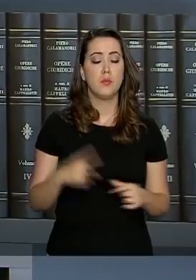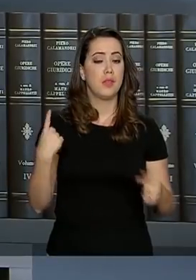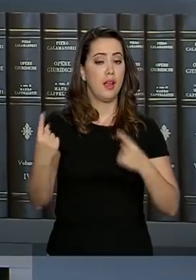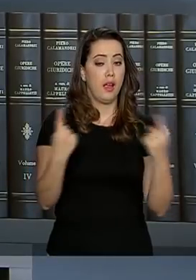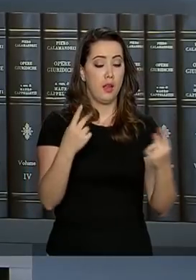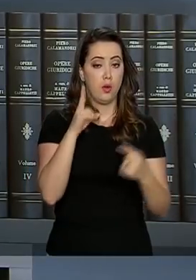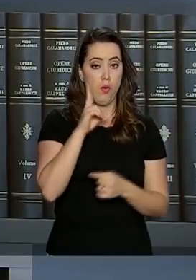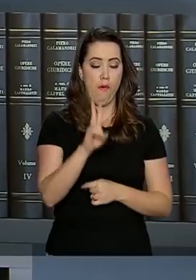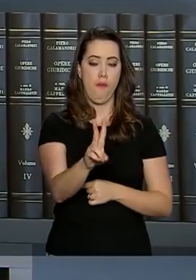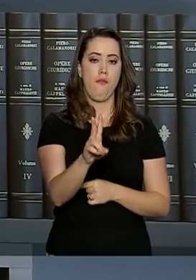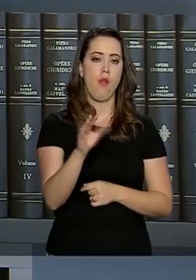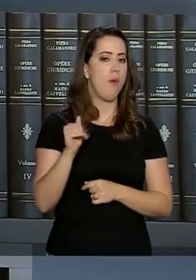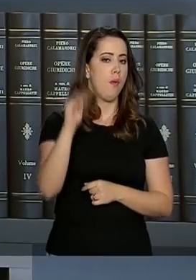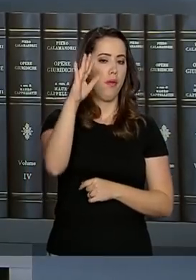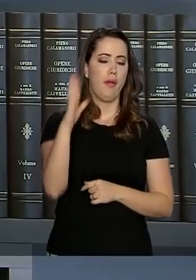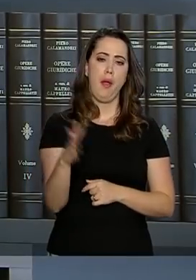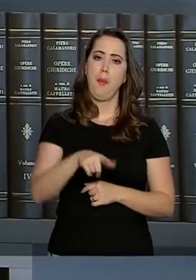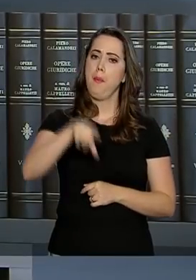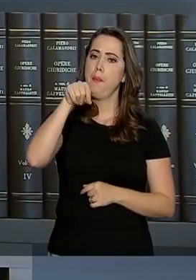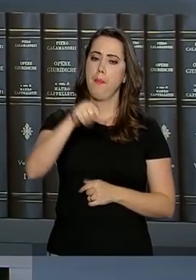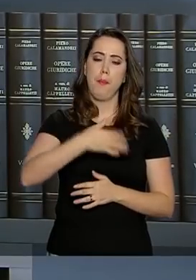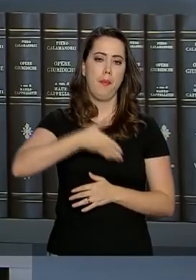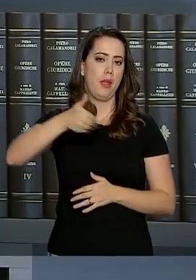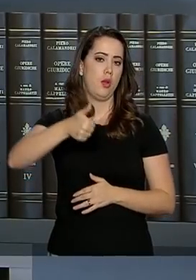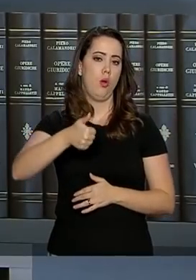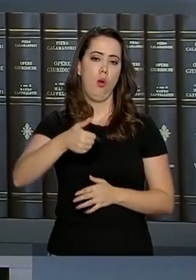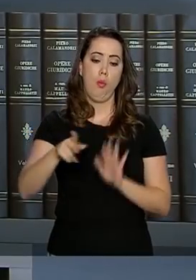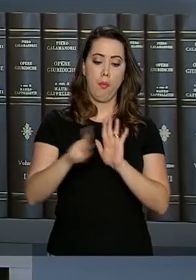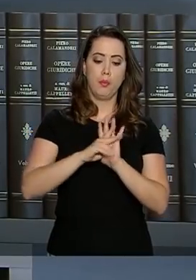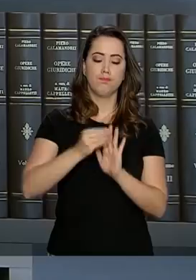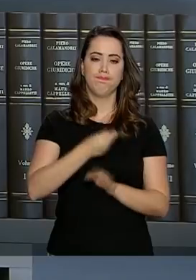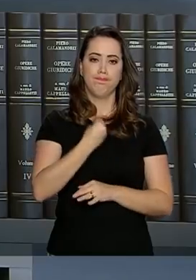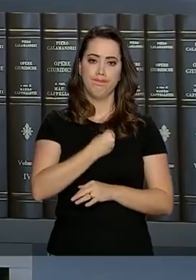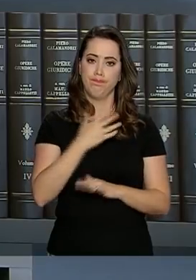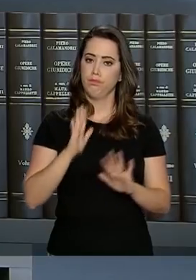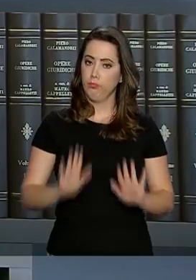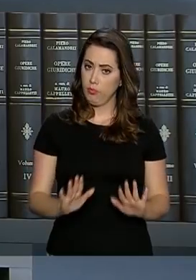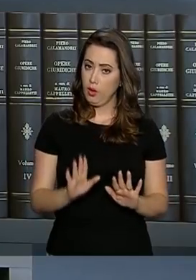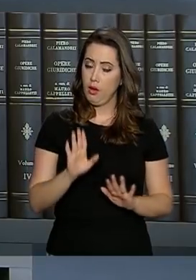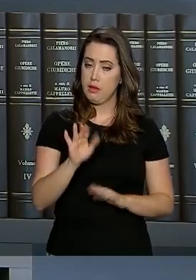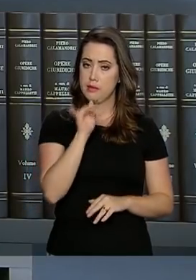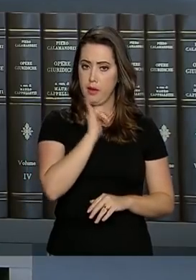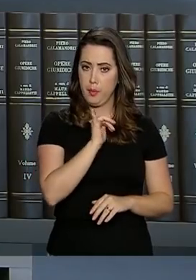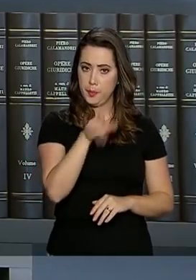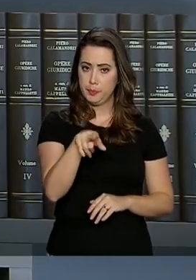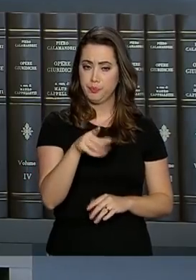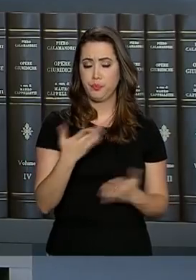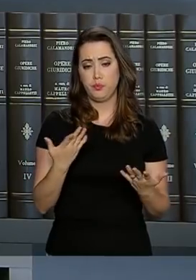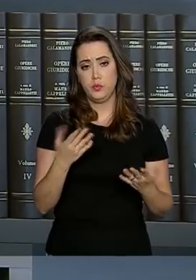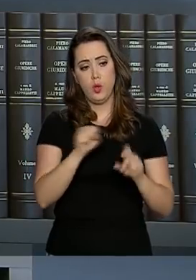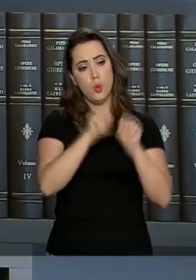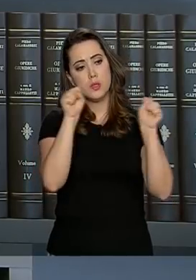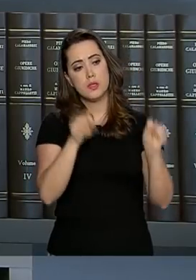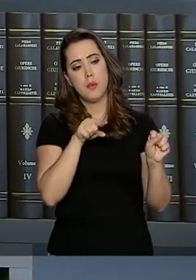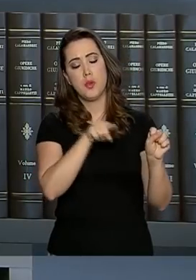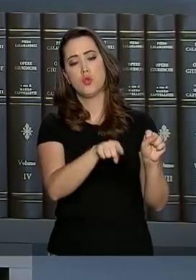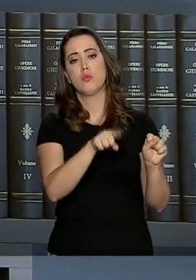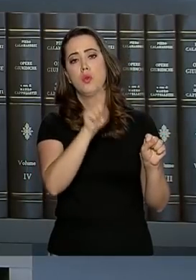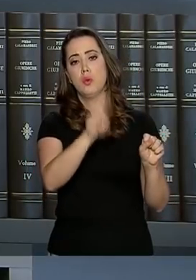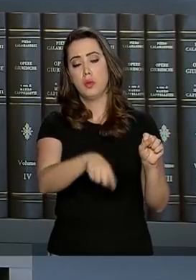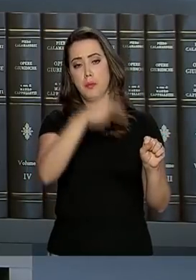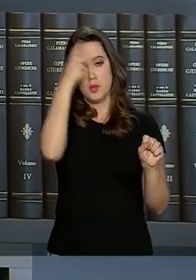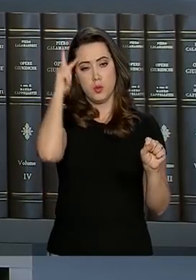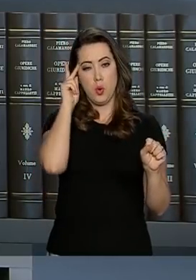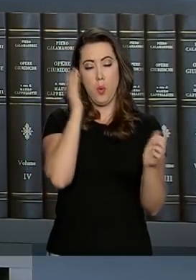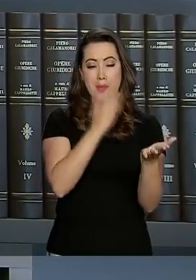verificar o que é mais vantajoso no seu caso. Então, por exemplo, o sistema de pontos é mais vantajoso para